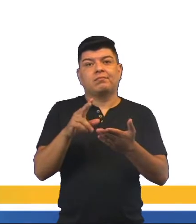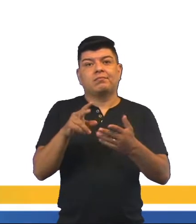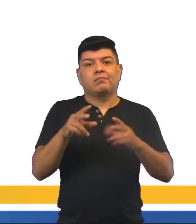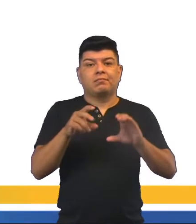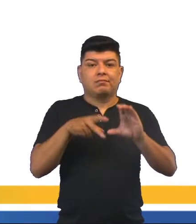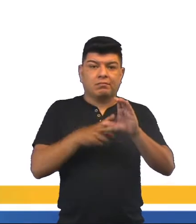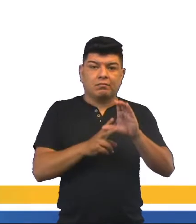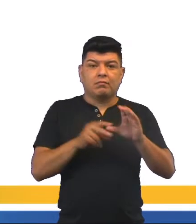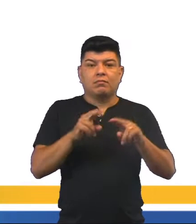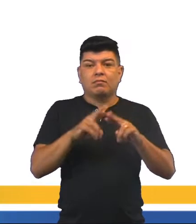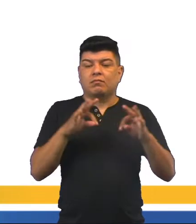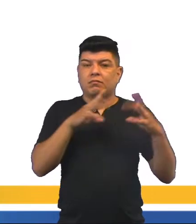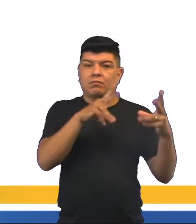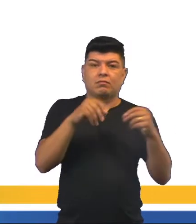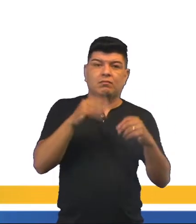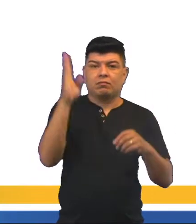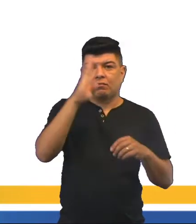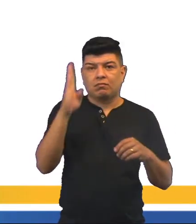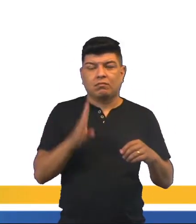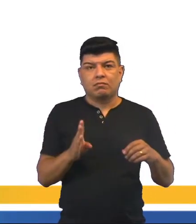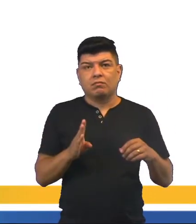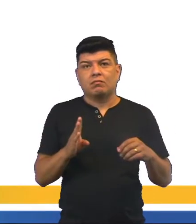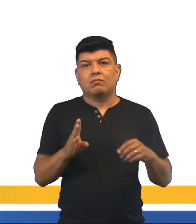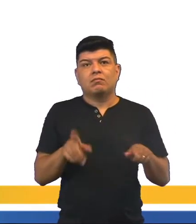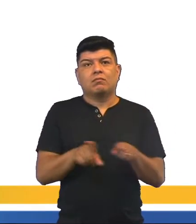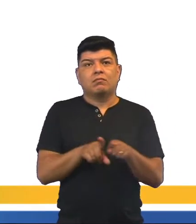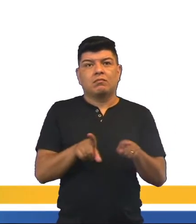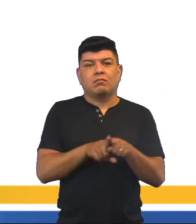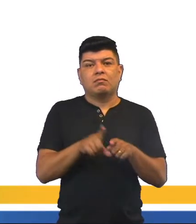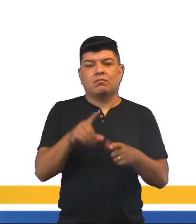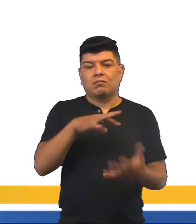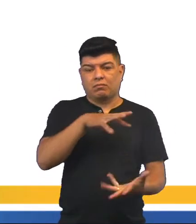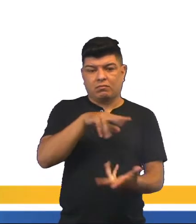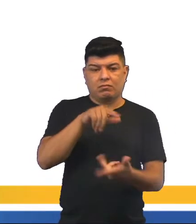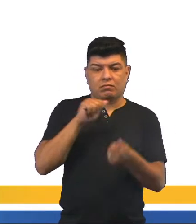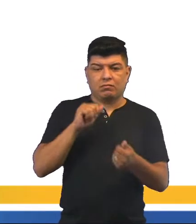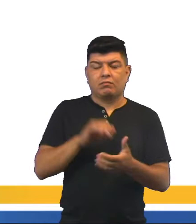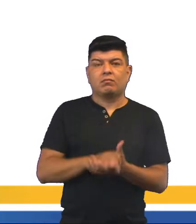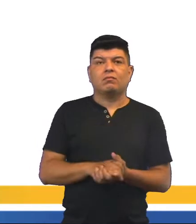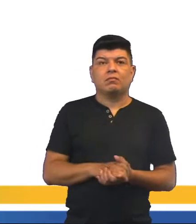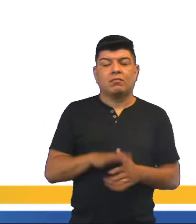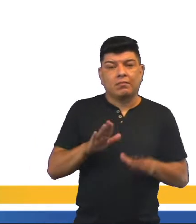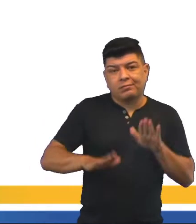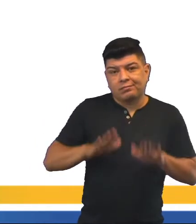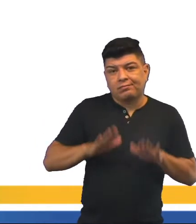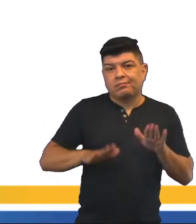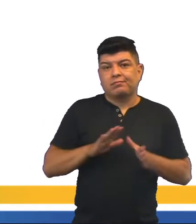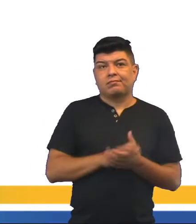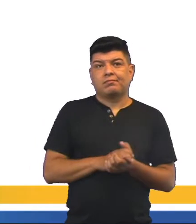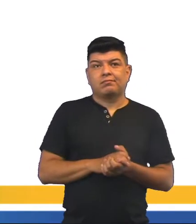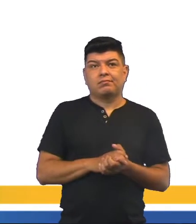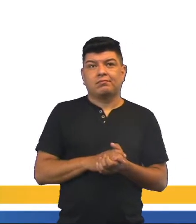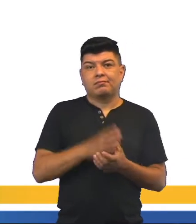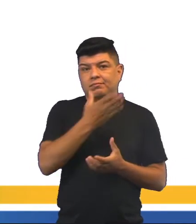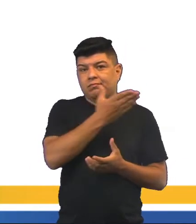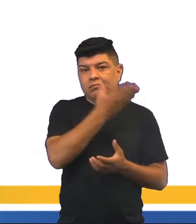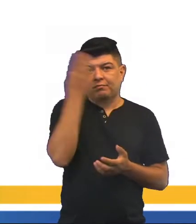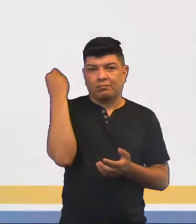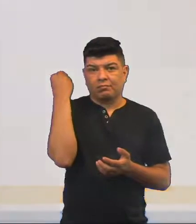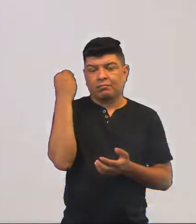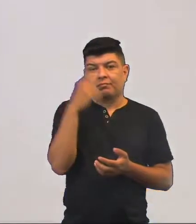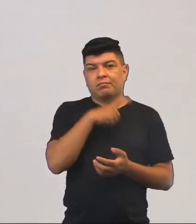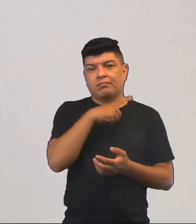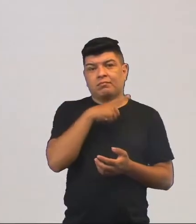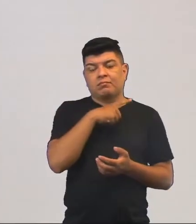acontece em todo o Brasil e até no mundo também, né? Às vezes a gente esquece